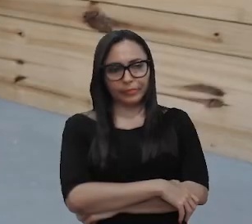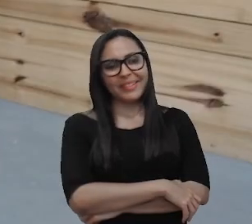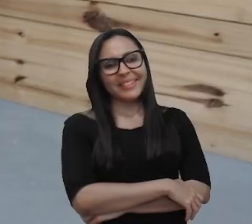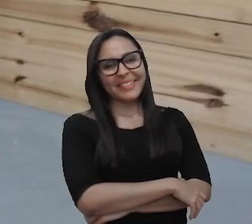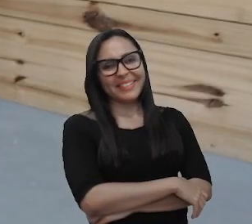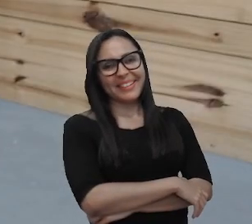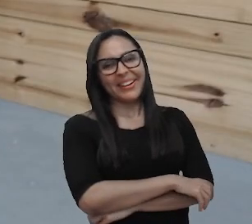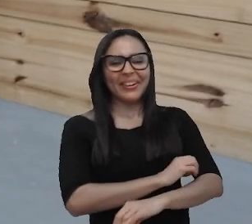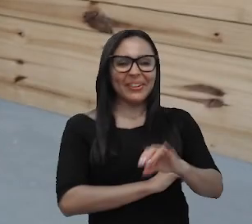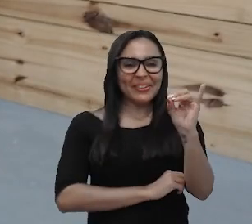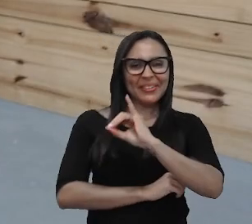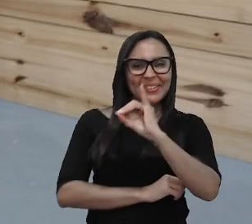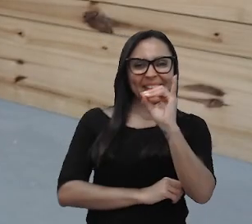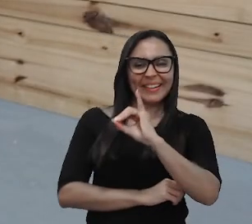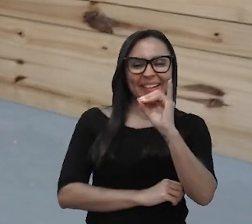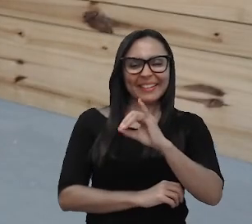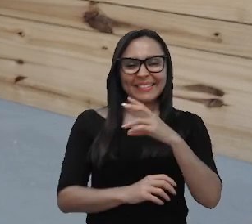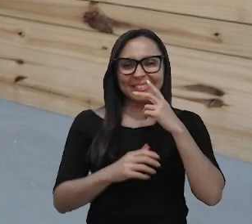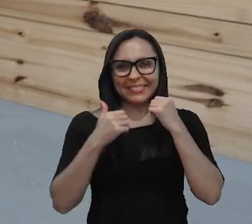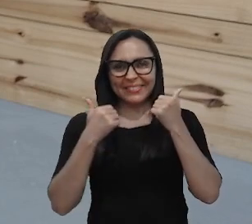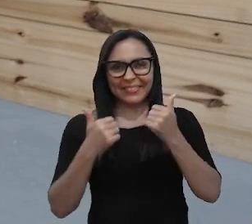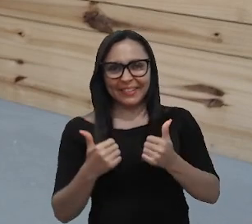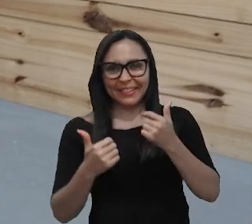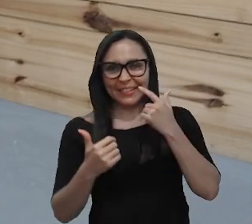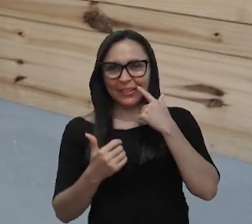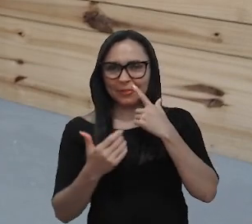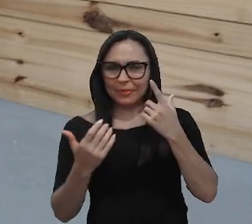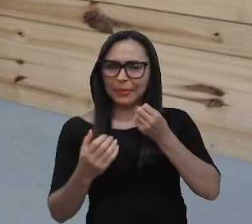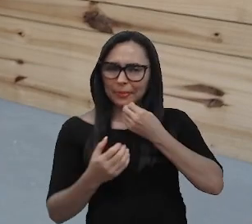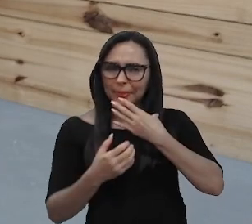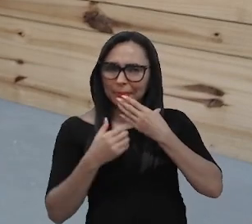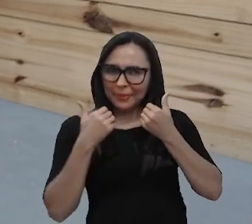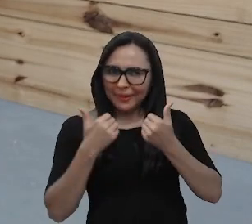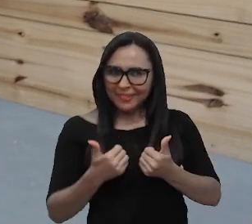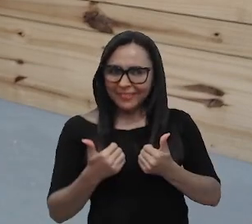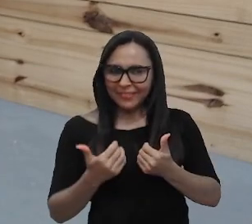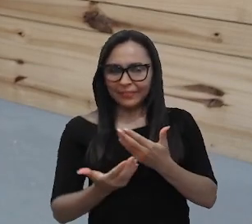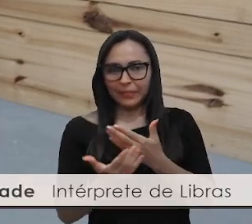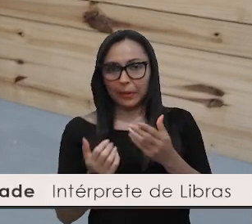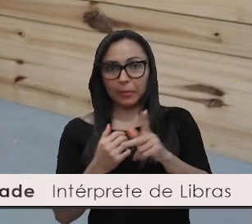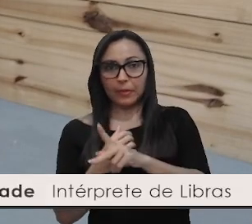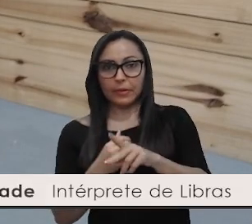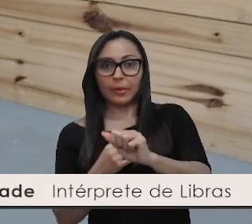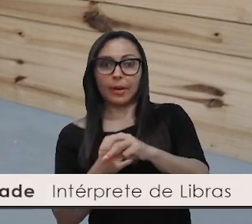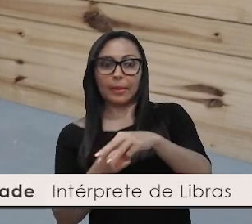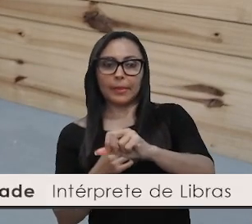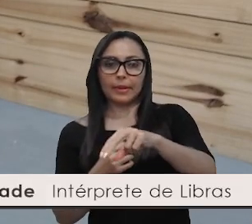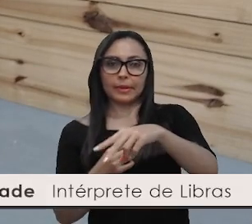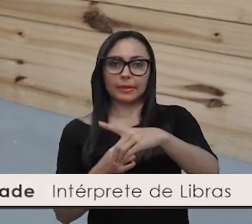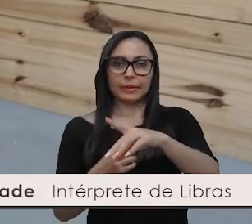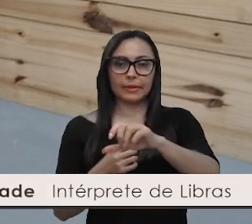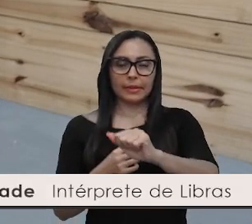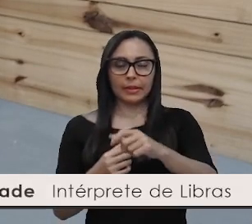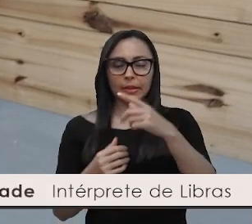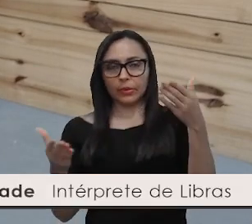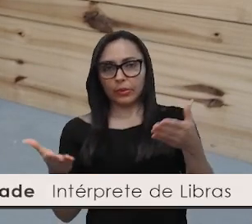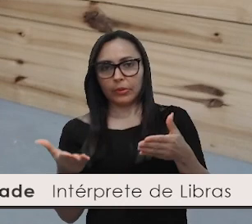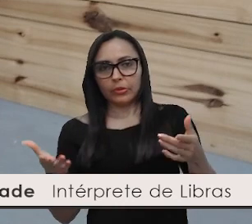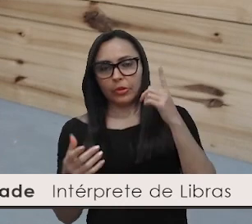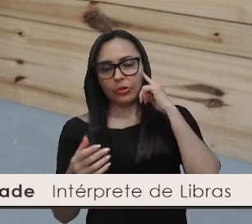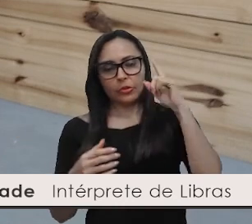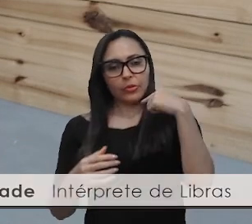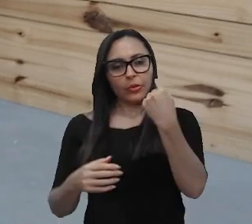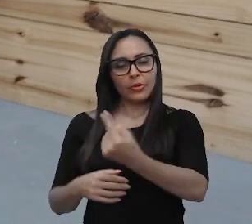Oi pessoal, como vocês estão? pessoal, sou a professora Amanda Nascimento e hoje a gente